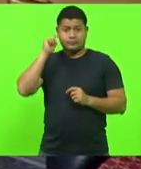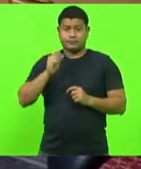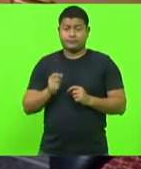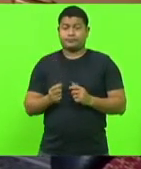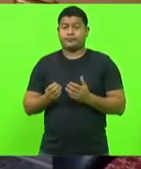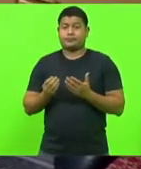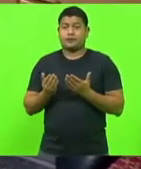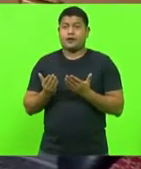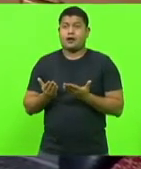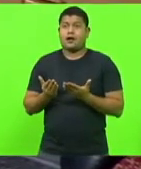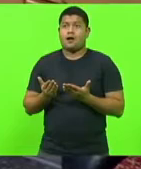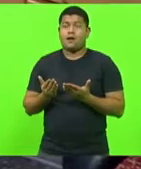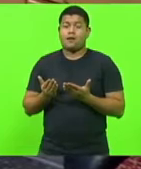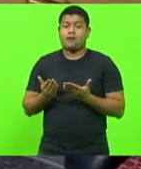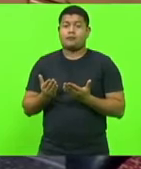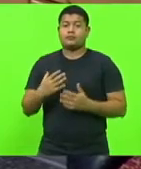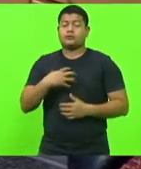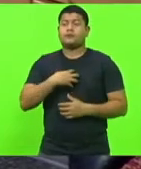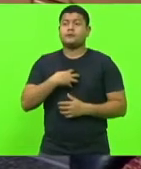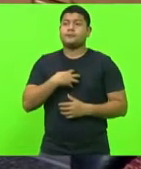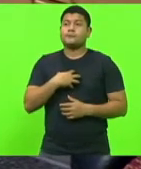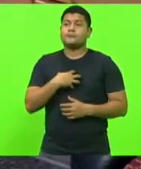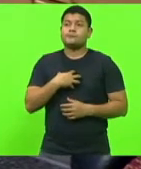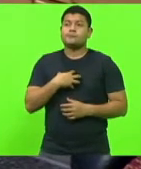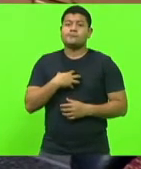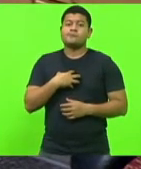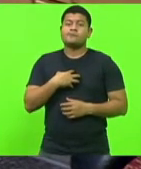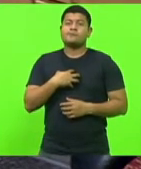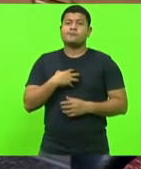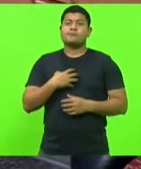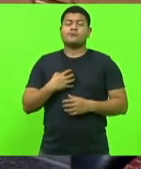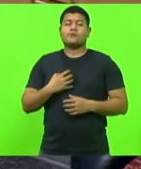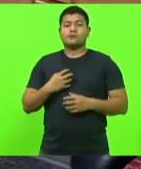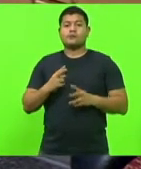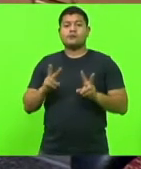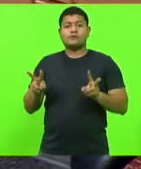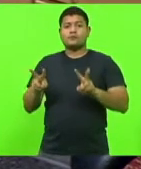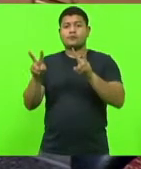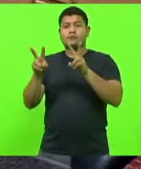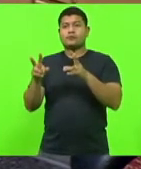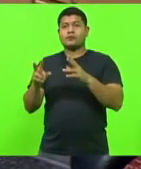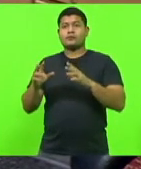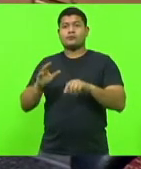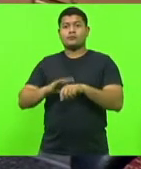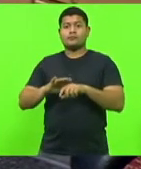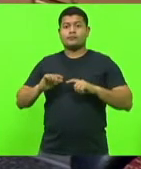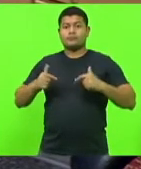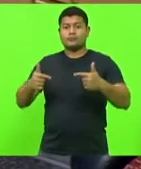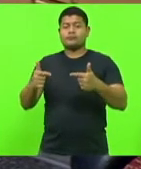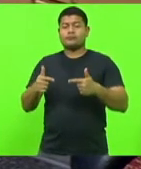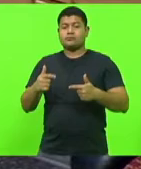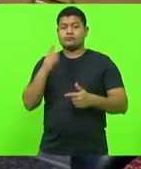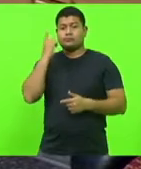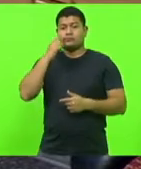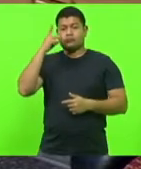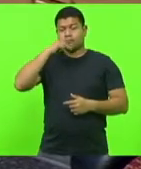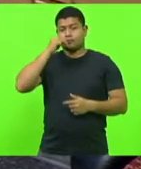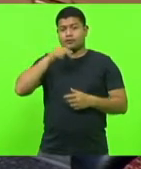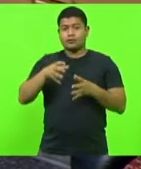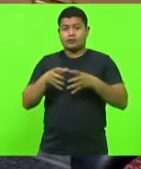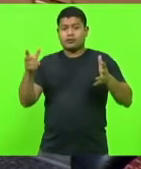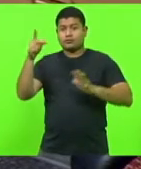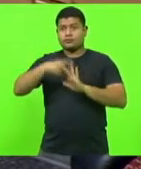majoritariamente ao sentimento de valoração dessa iniciativa do deputado Kennedy Nunes. um grande projeto,